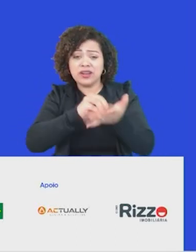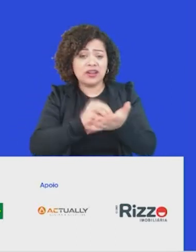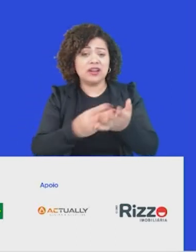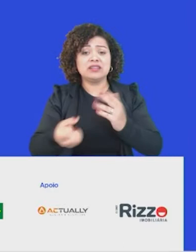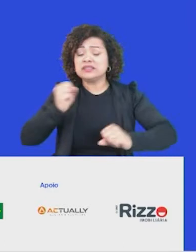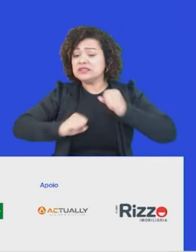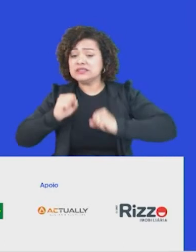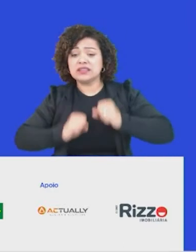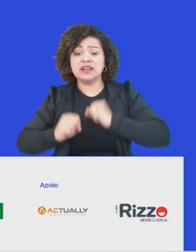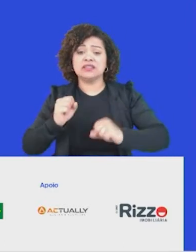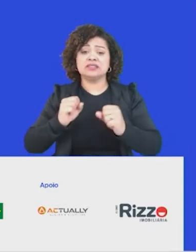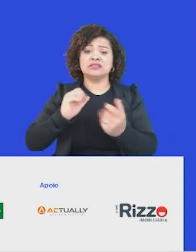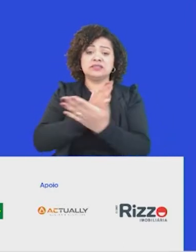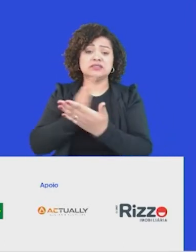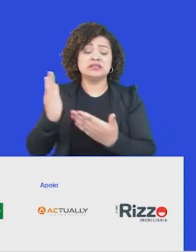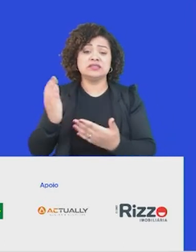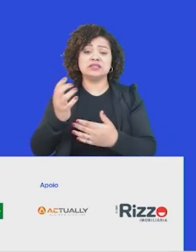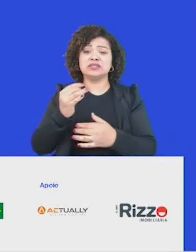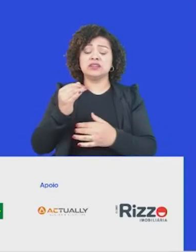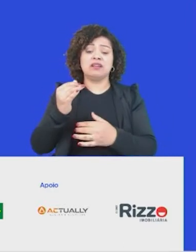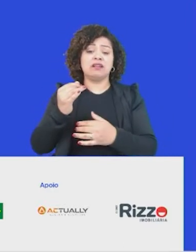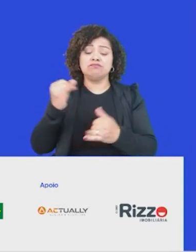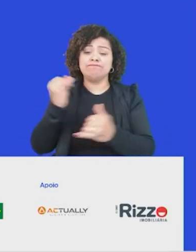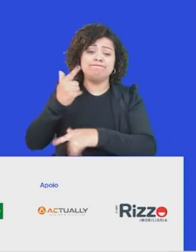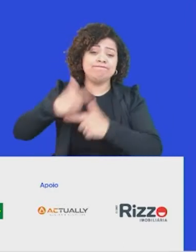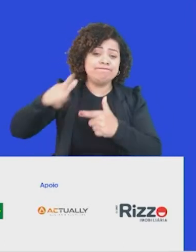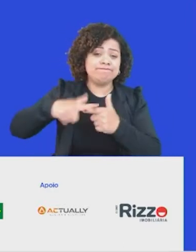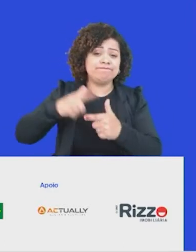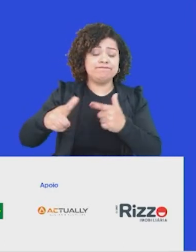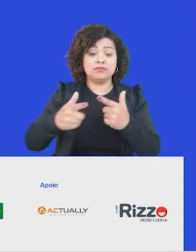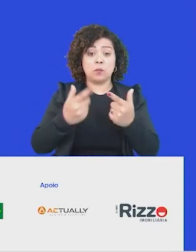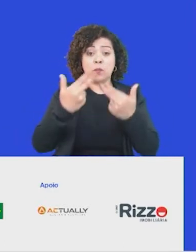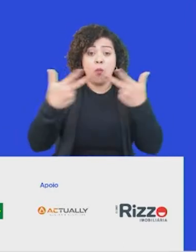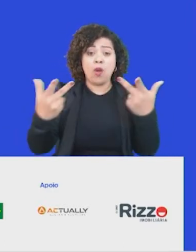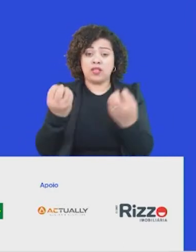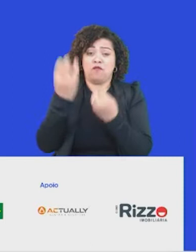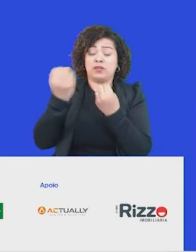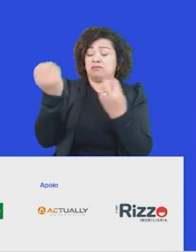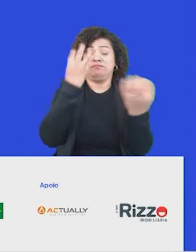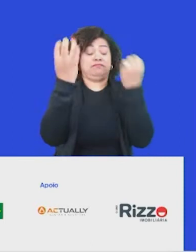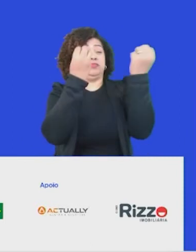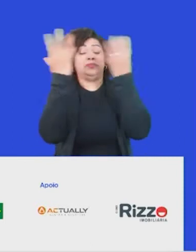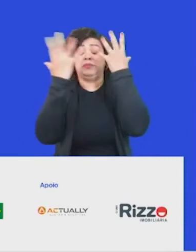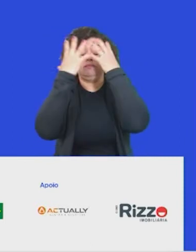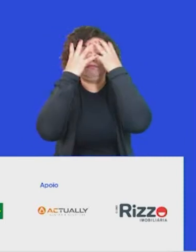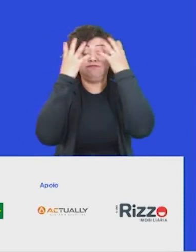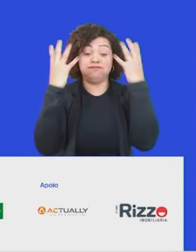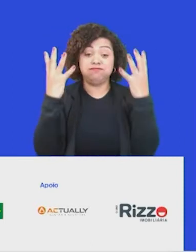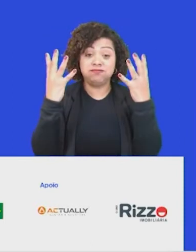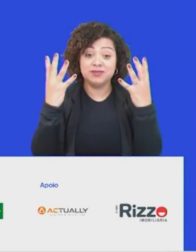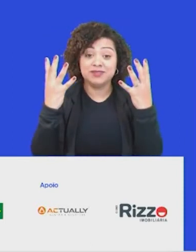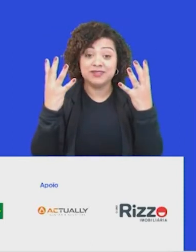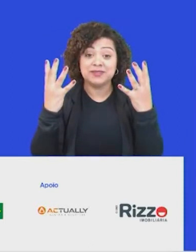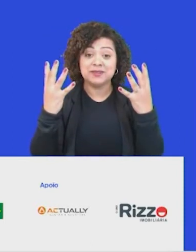inequidades, crise energética, overdose de informação e de techs, isso tudo, seja